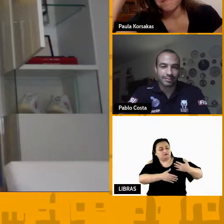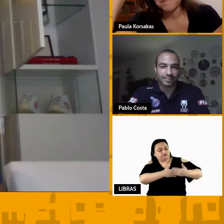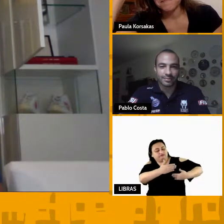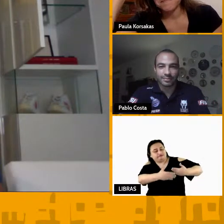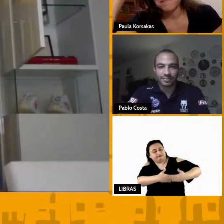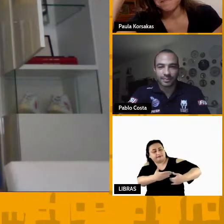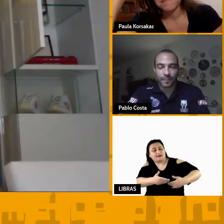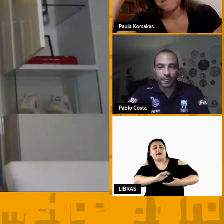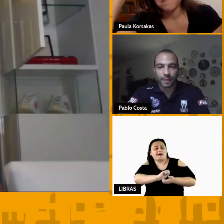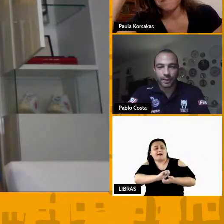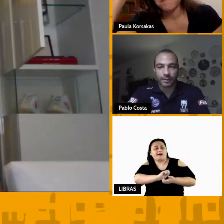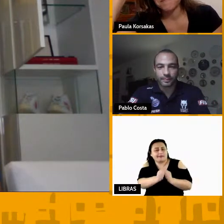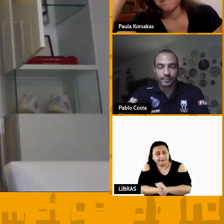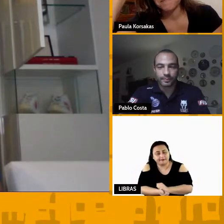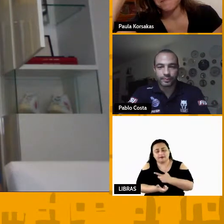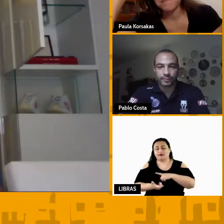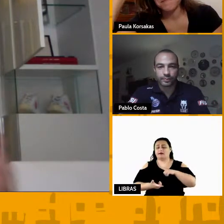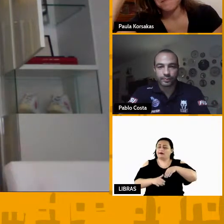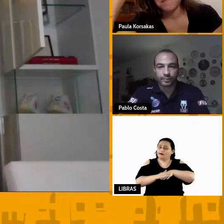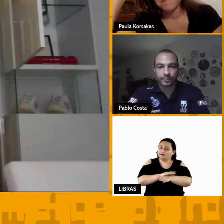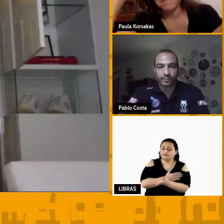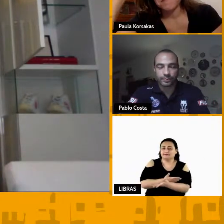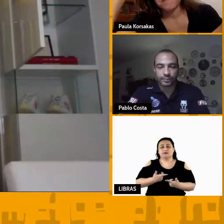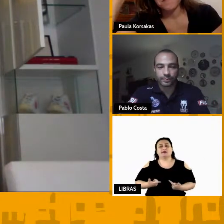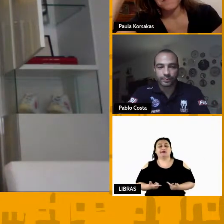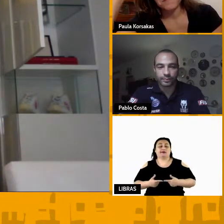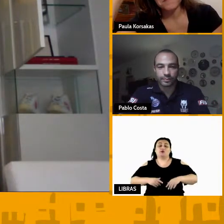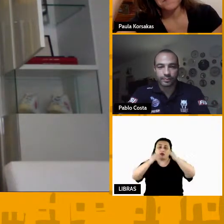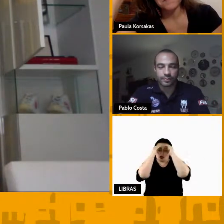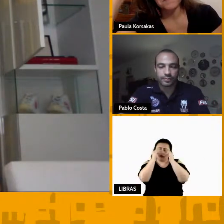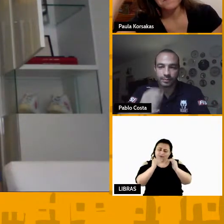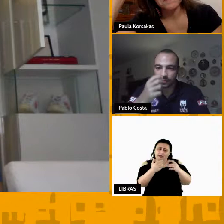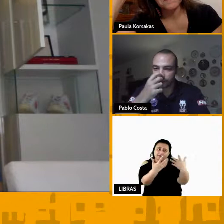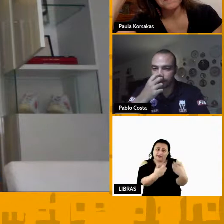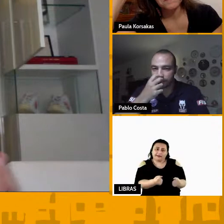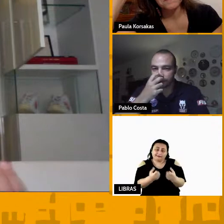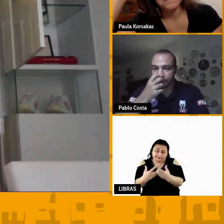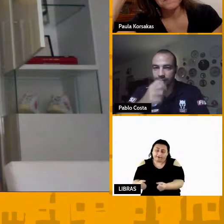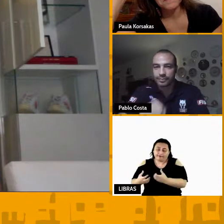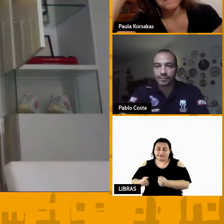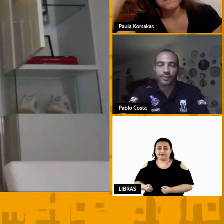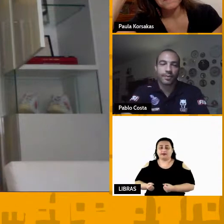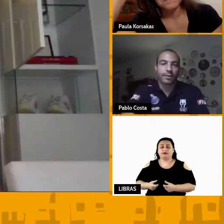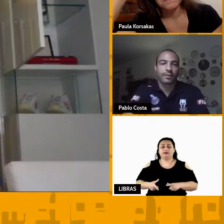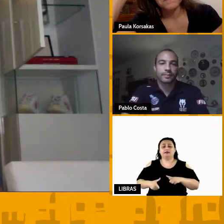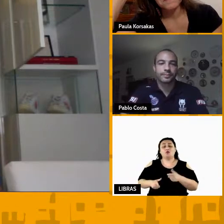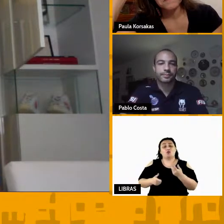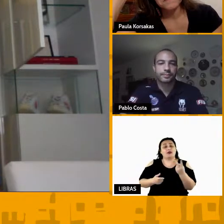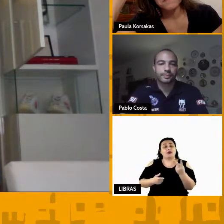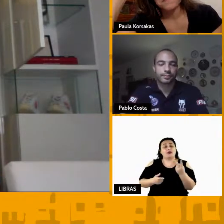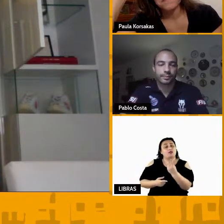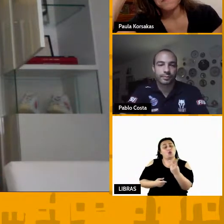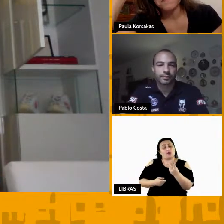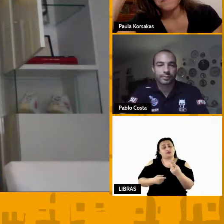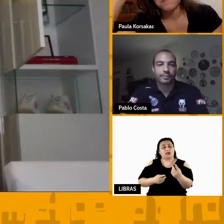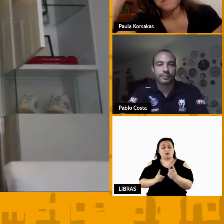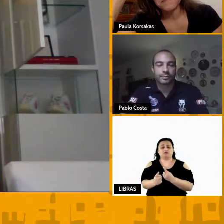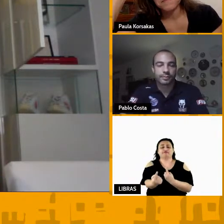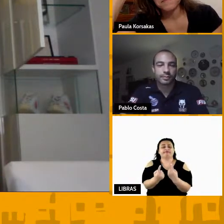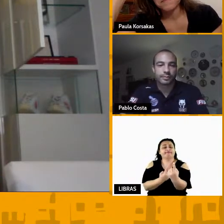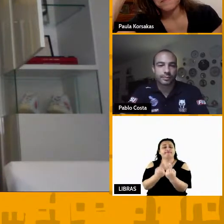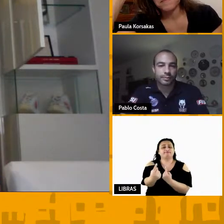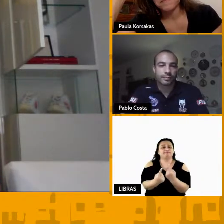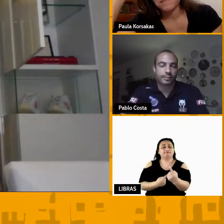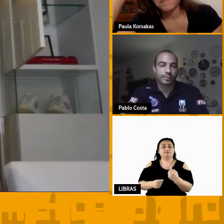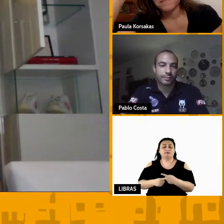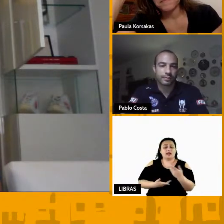vai se adaptando, se acostumando, ganhando o respeito, a credibilidade e eu acho que é uma via de mão dupla. É uma via de mão dupla porque